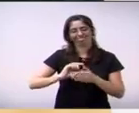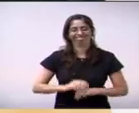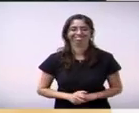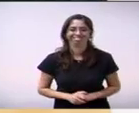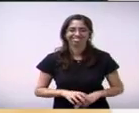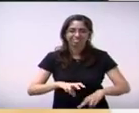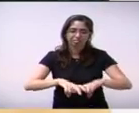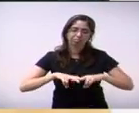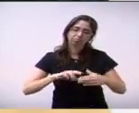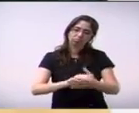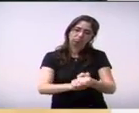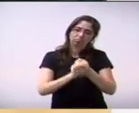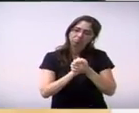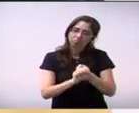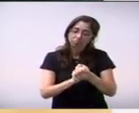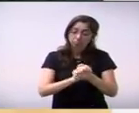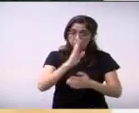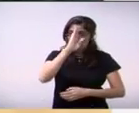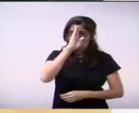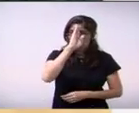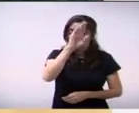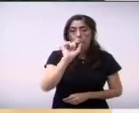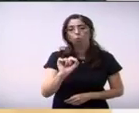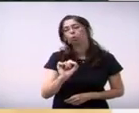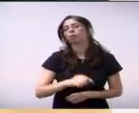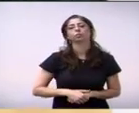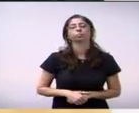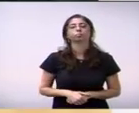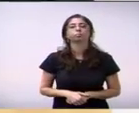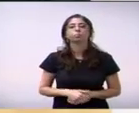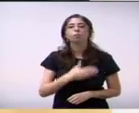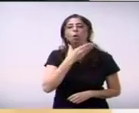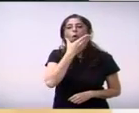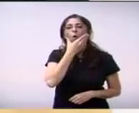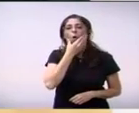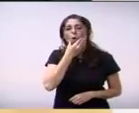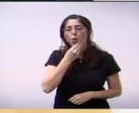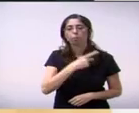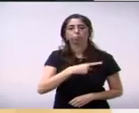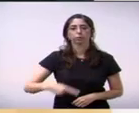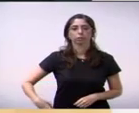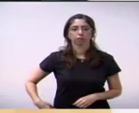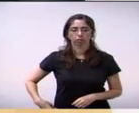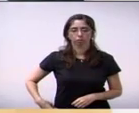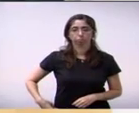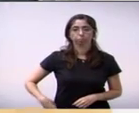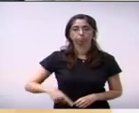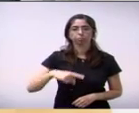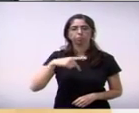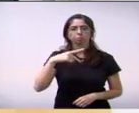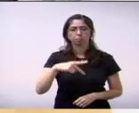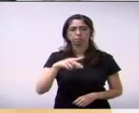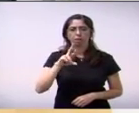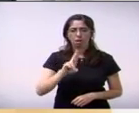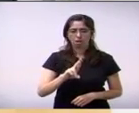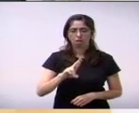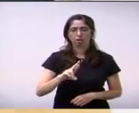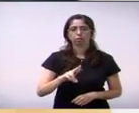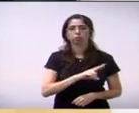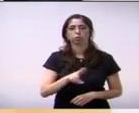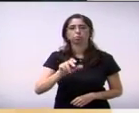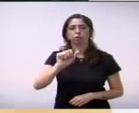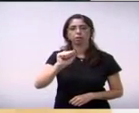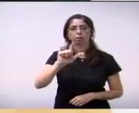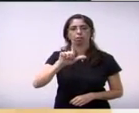parabéns aqui principalmente ao doutor Alex presidente do PR conseguiu fazer uma chapa competitiva